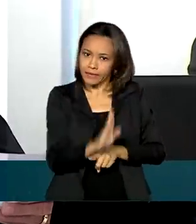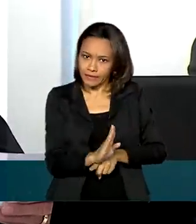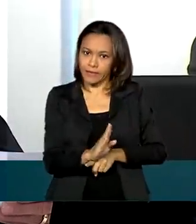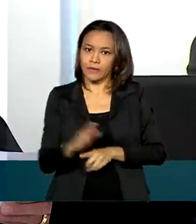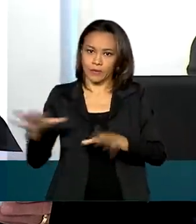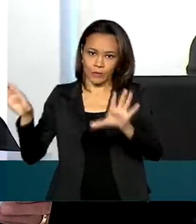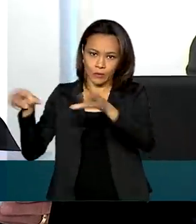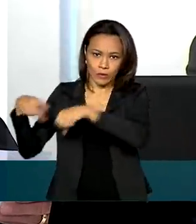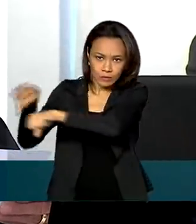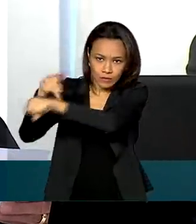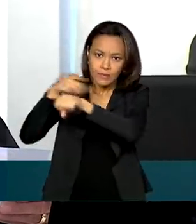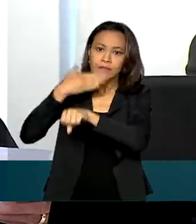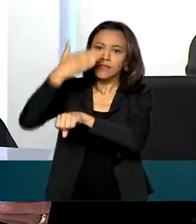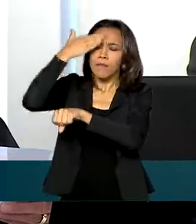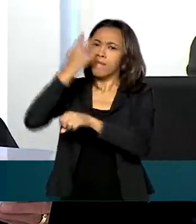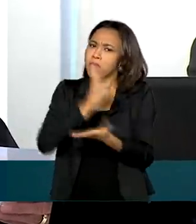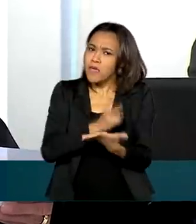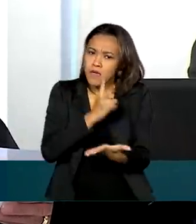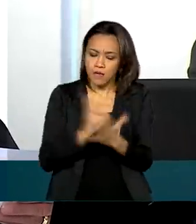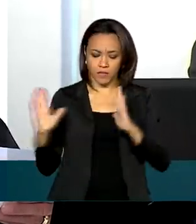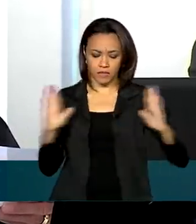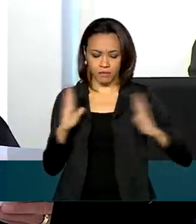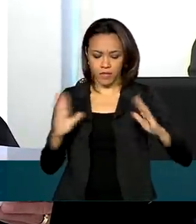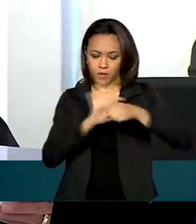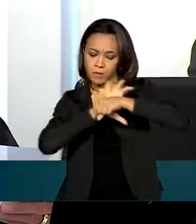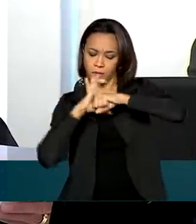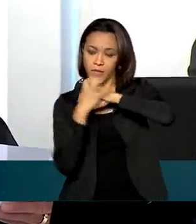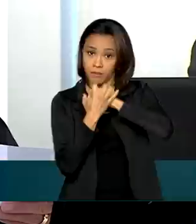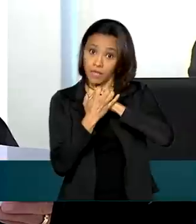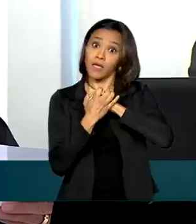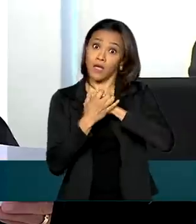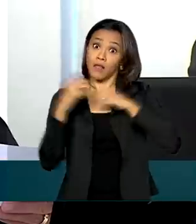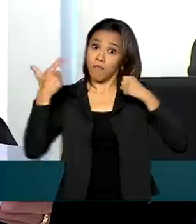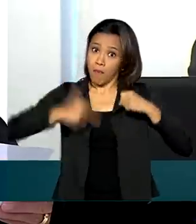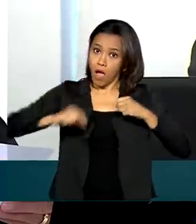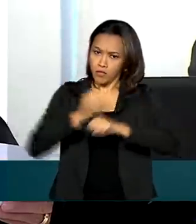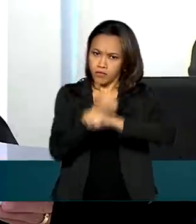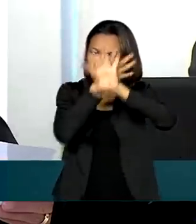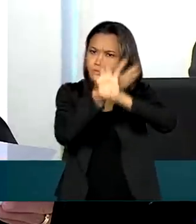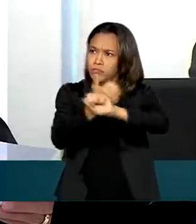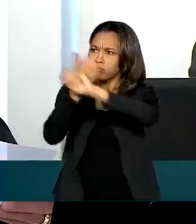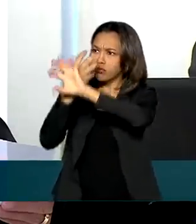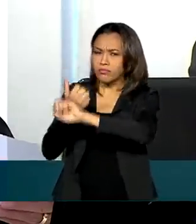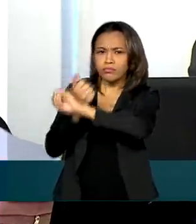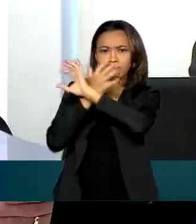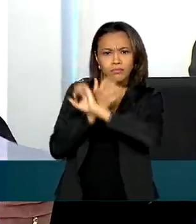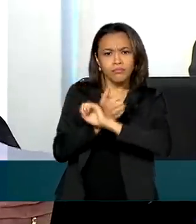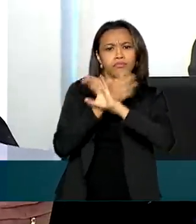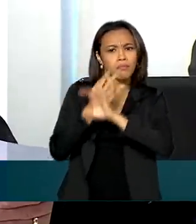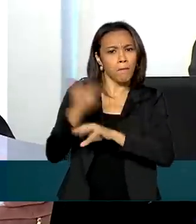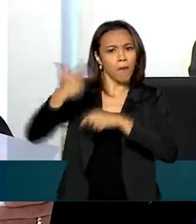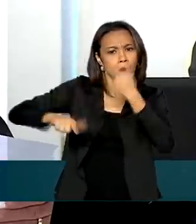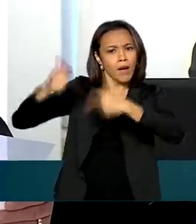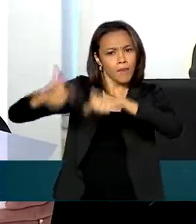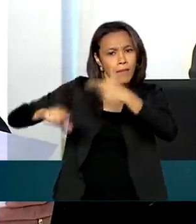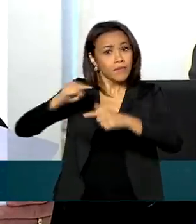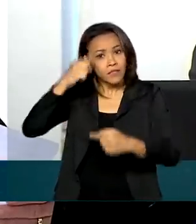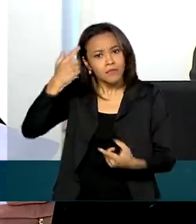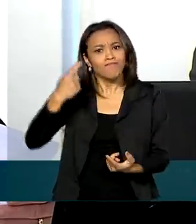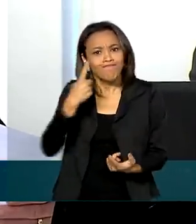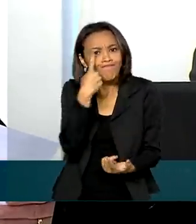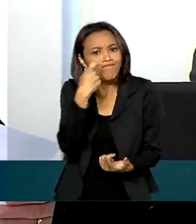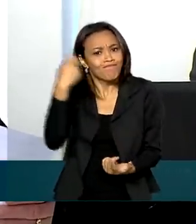Mesmo durante a pandemia, os encontros virtuais se multiplicaram, o que comprova o interesse comum em adensar